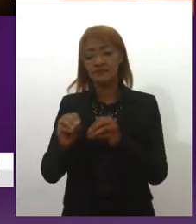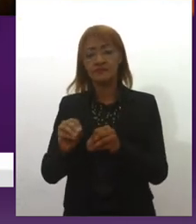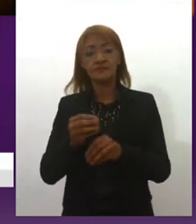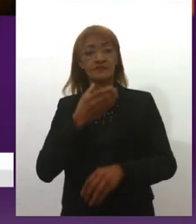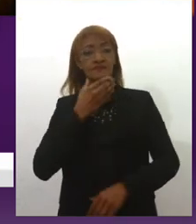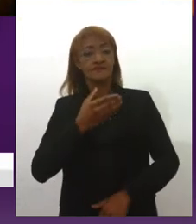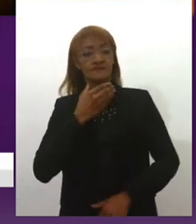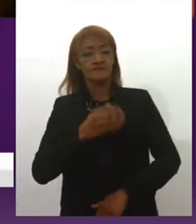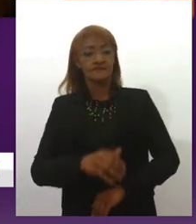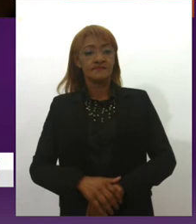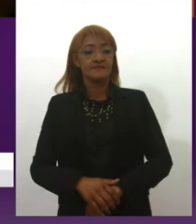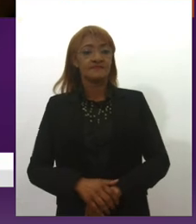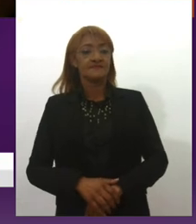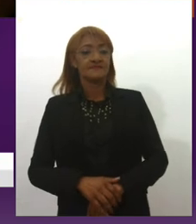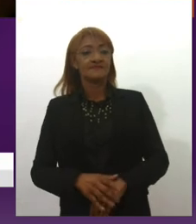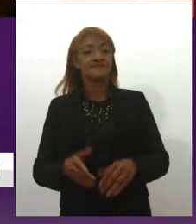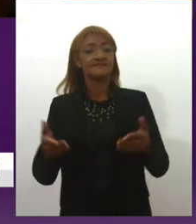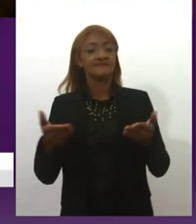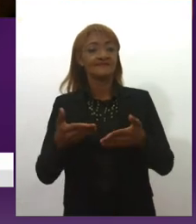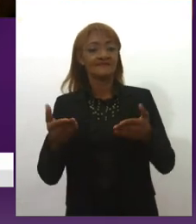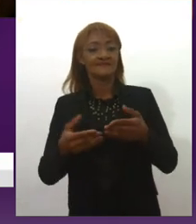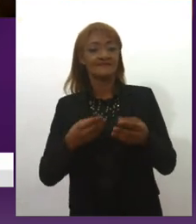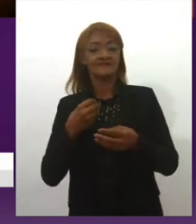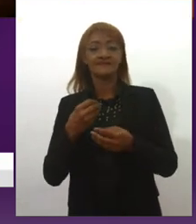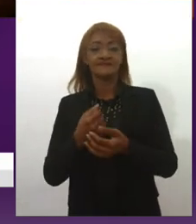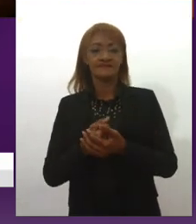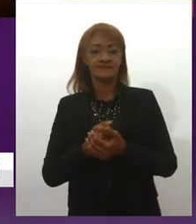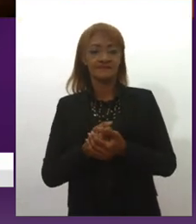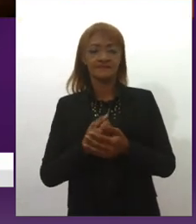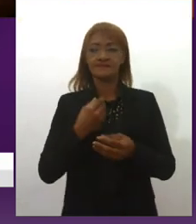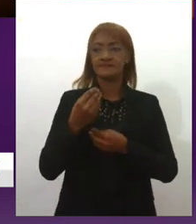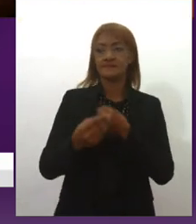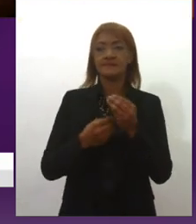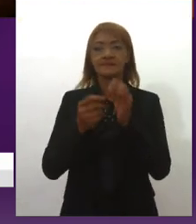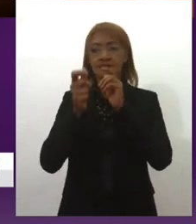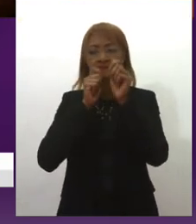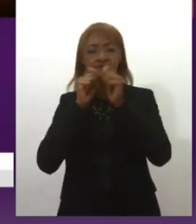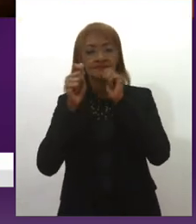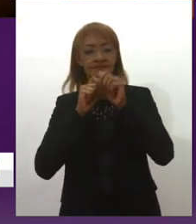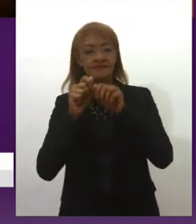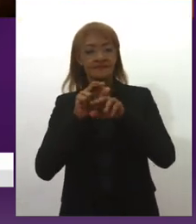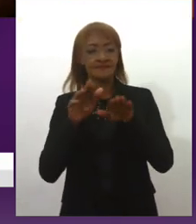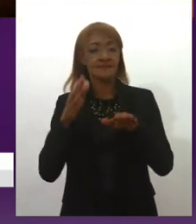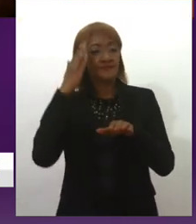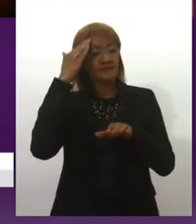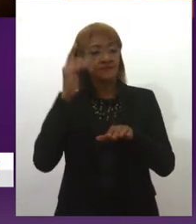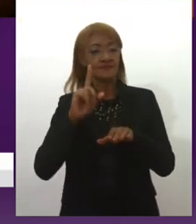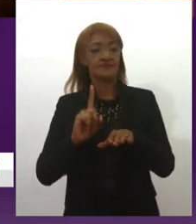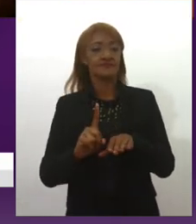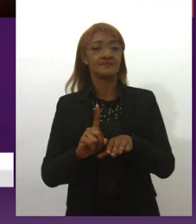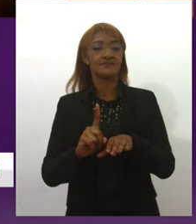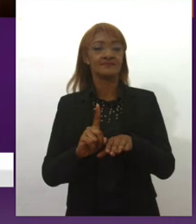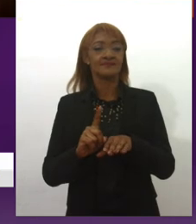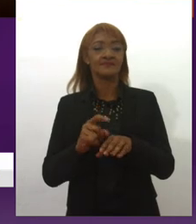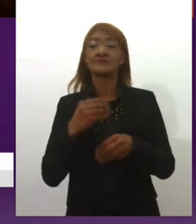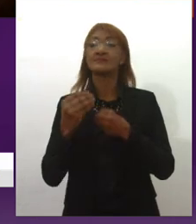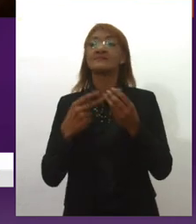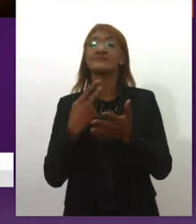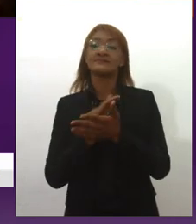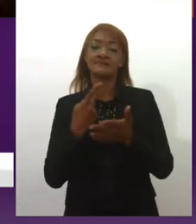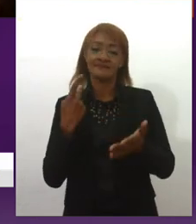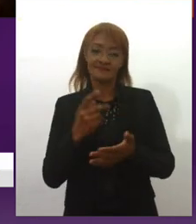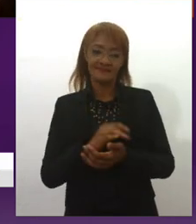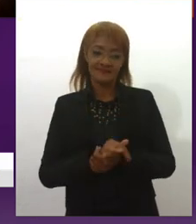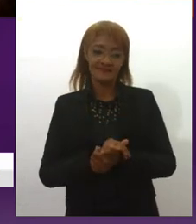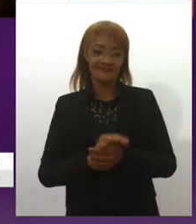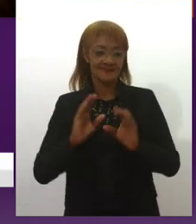agora está nessa, de distribuir, onde elas vão fazer o estágio, nessas entrevistas, eu não sei ainda quando vai acontecer, para também participar de uma conferência